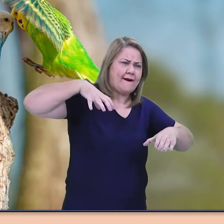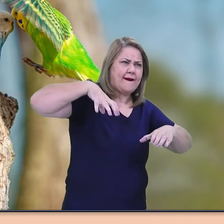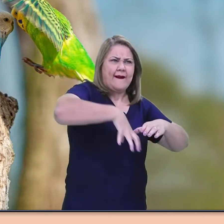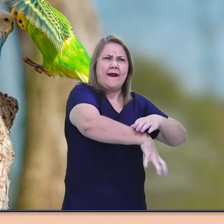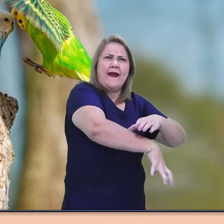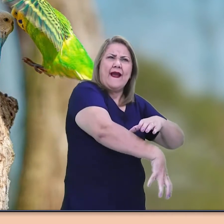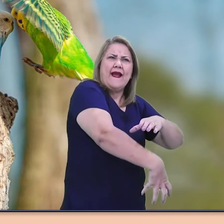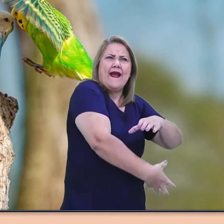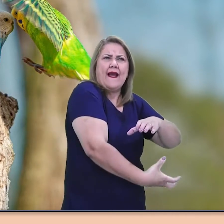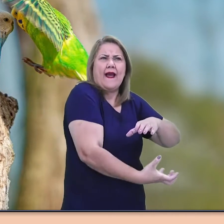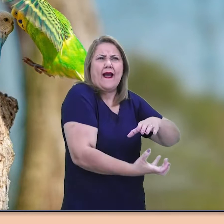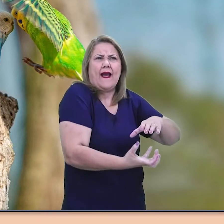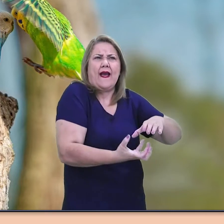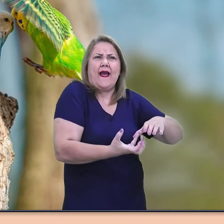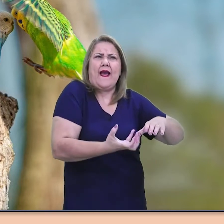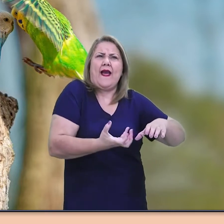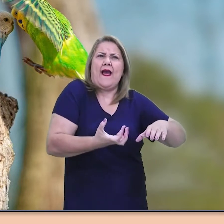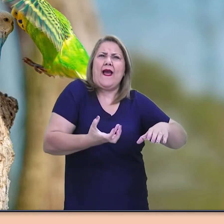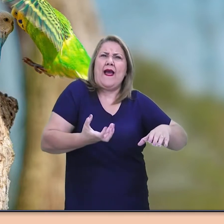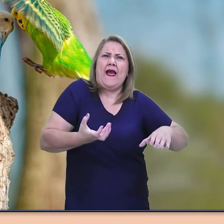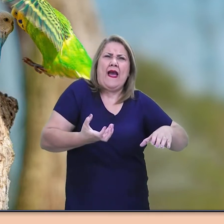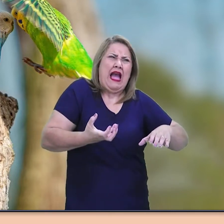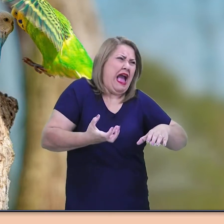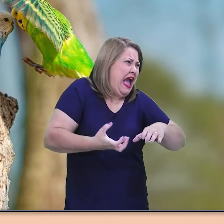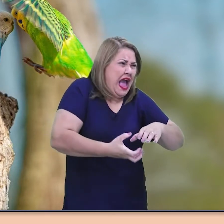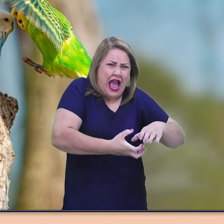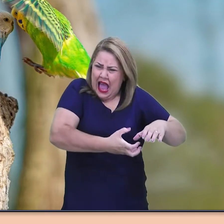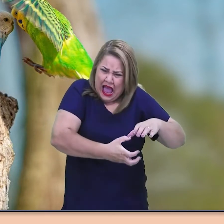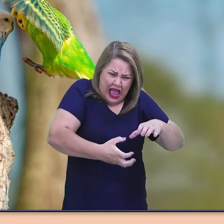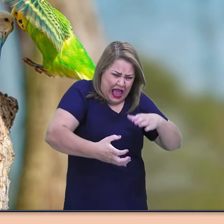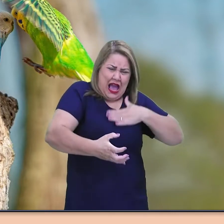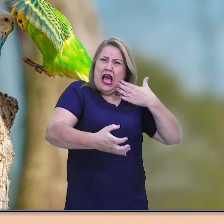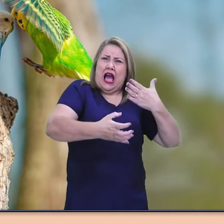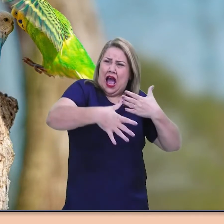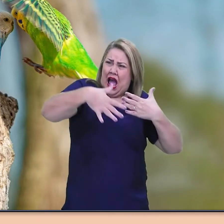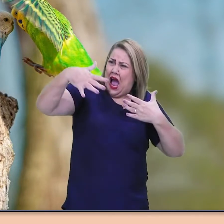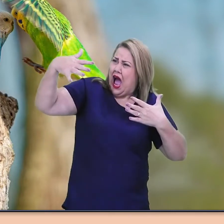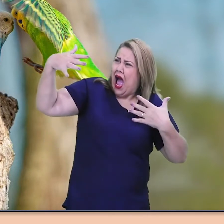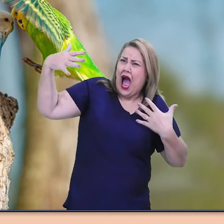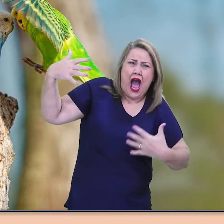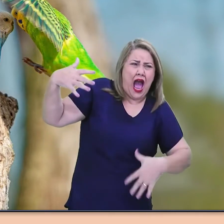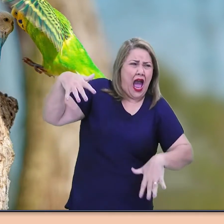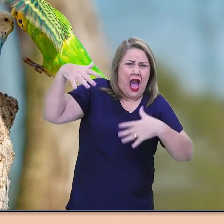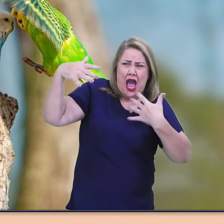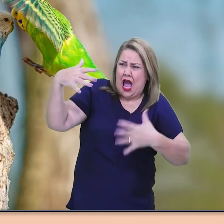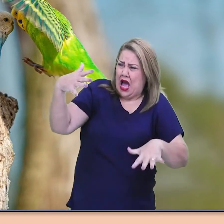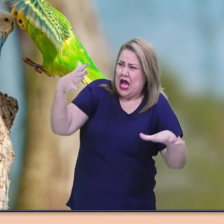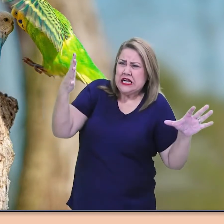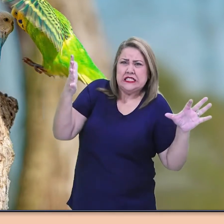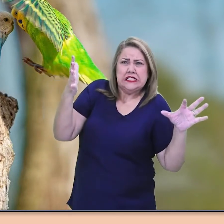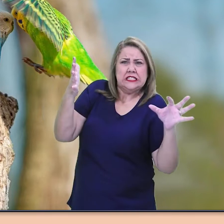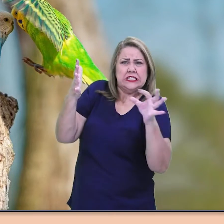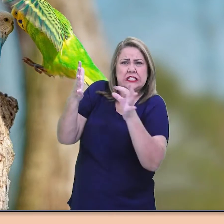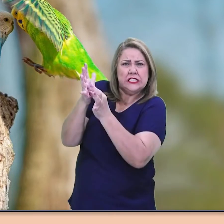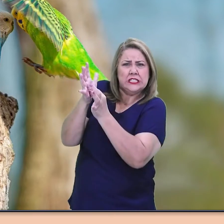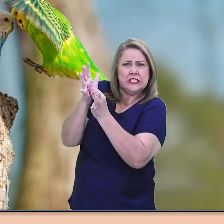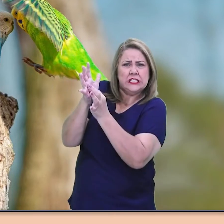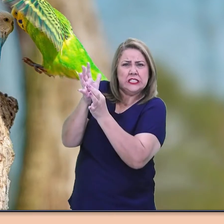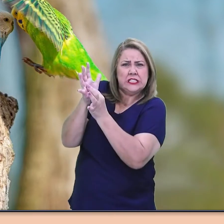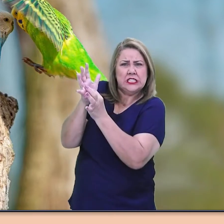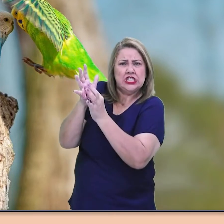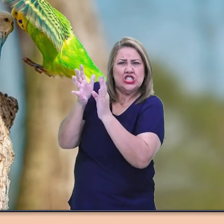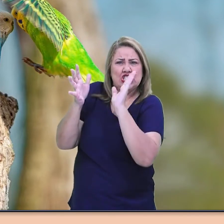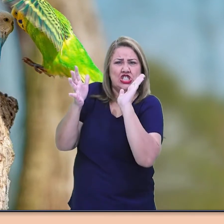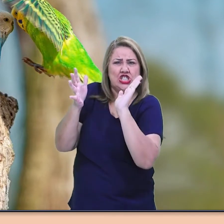mas tirou-a num repente, surpreendido, é que uma picadela incisiva, dolorosa,